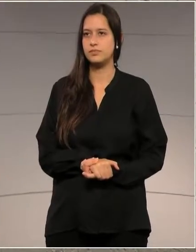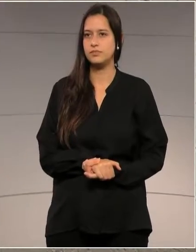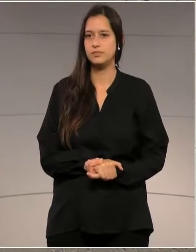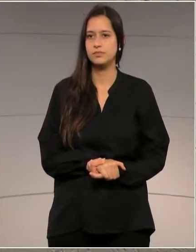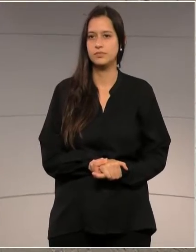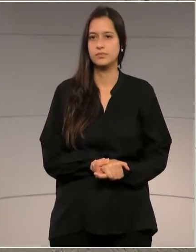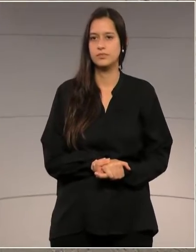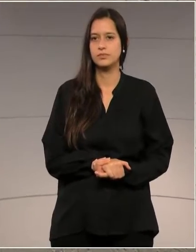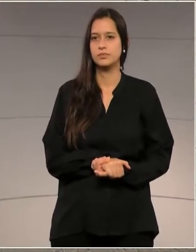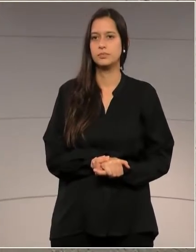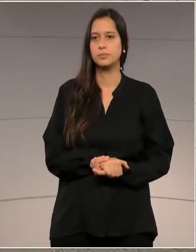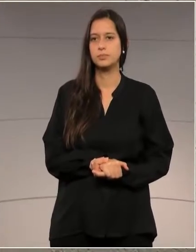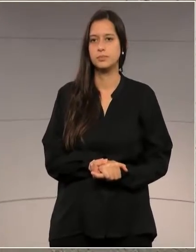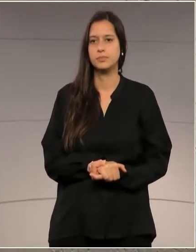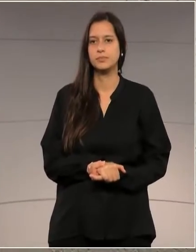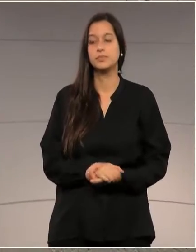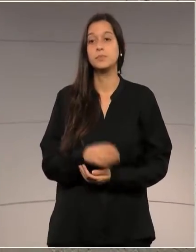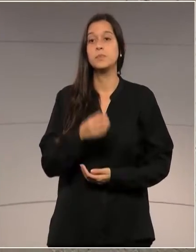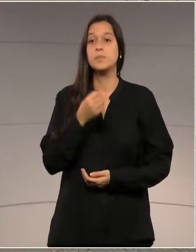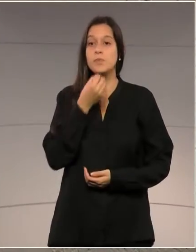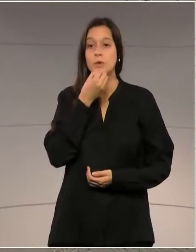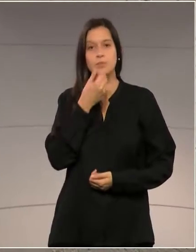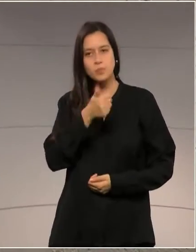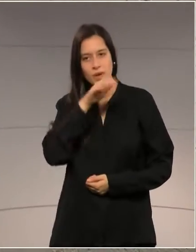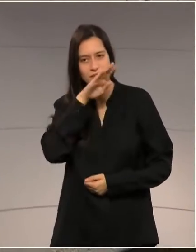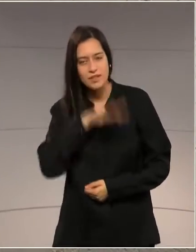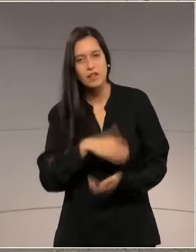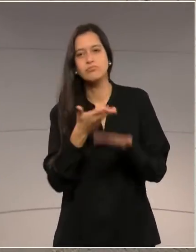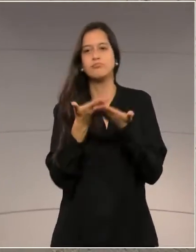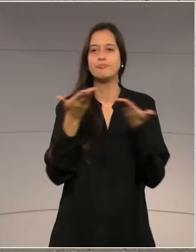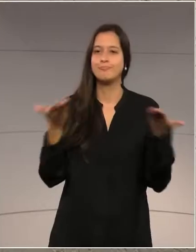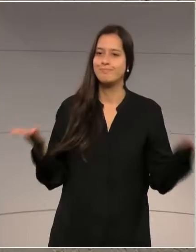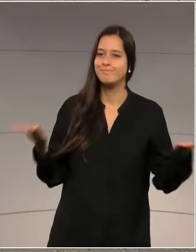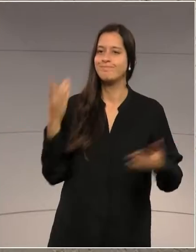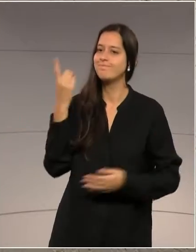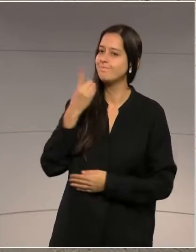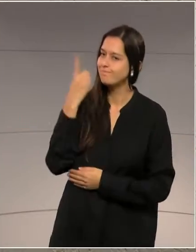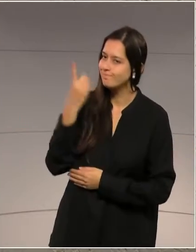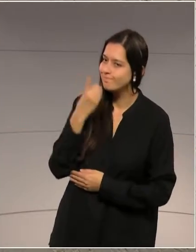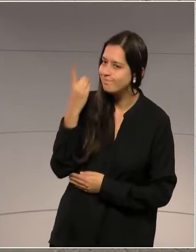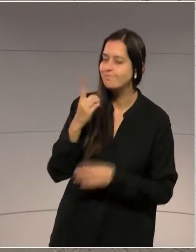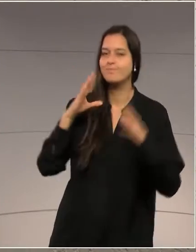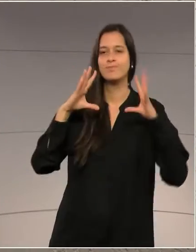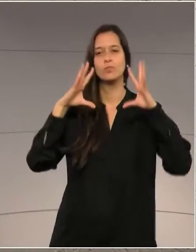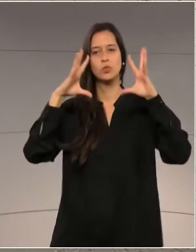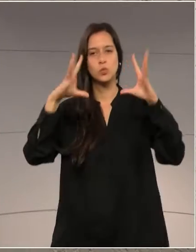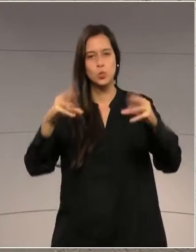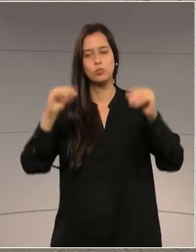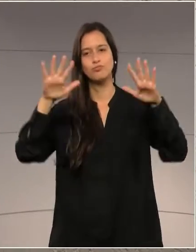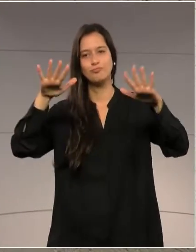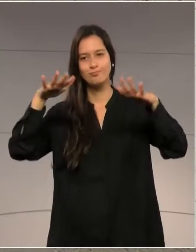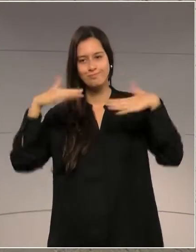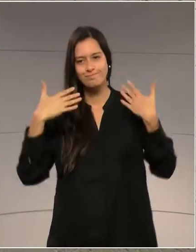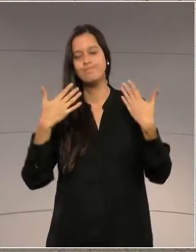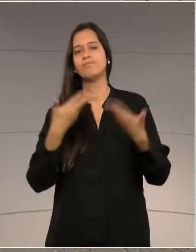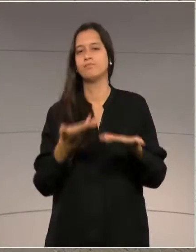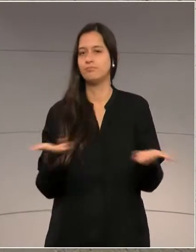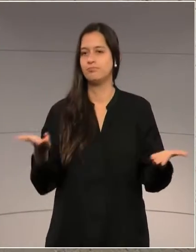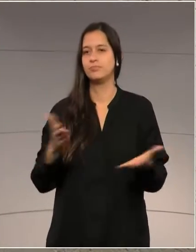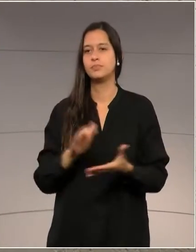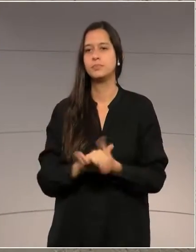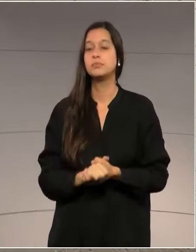Demais membros da mesa, deputados, deputados, todos que nos acompanham. Eu quero iniciar essa fala do pequeno